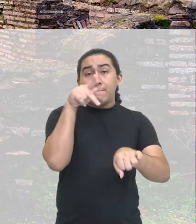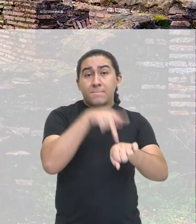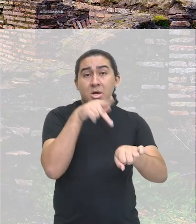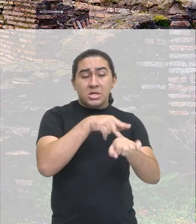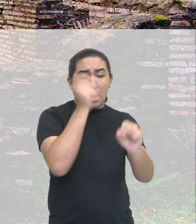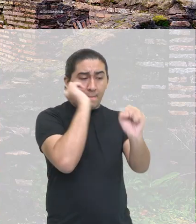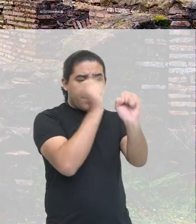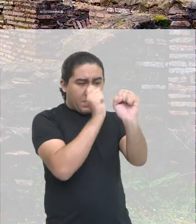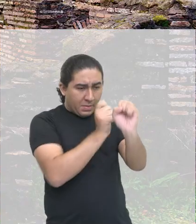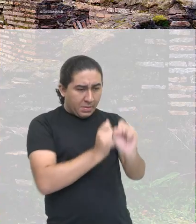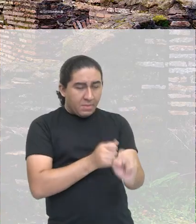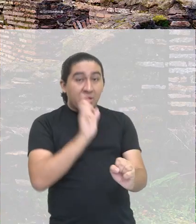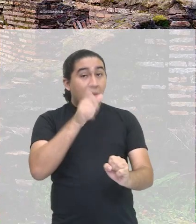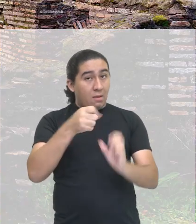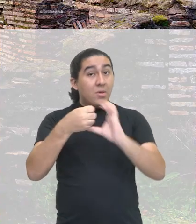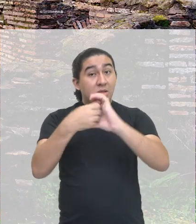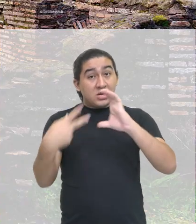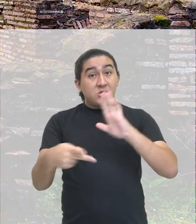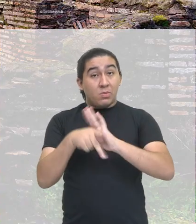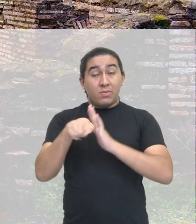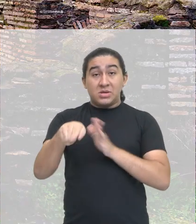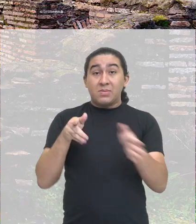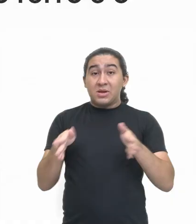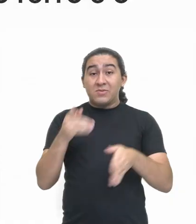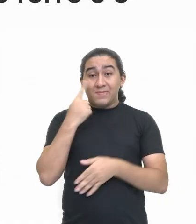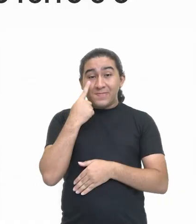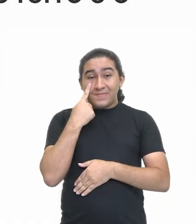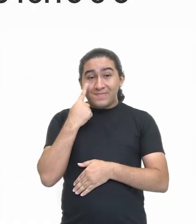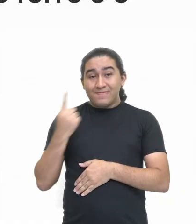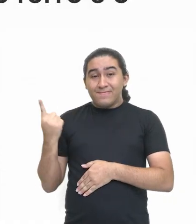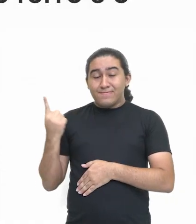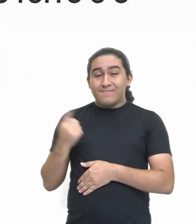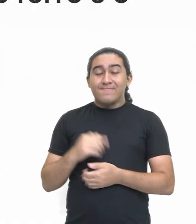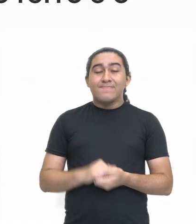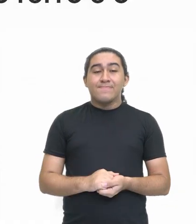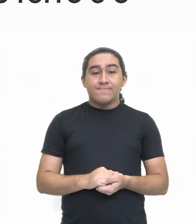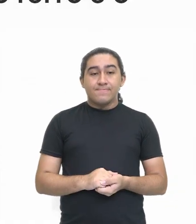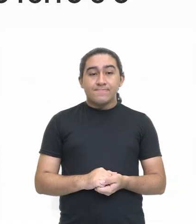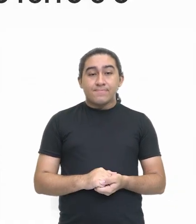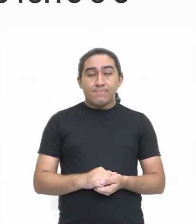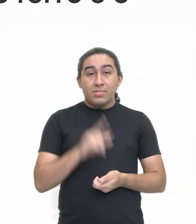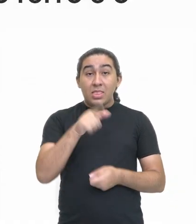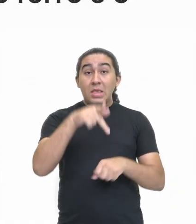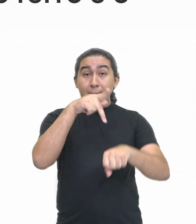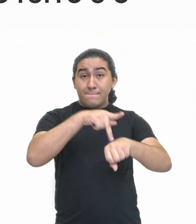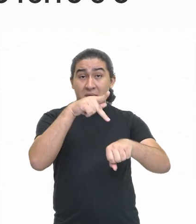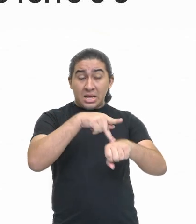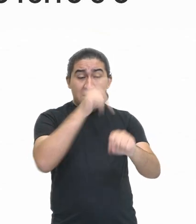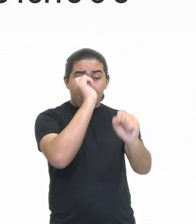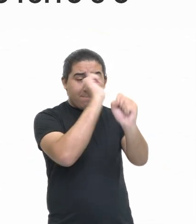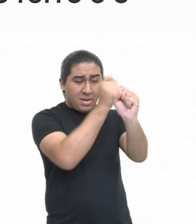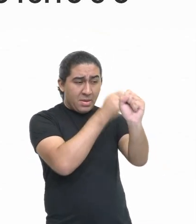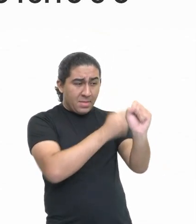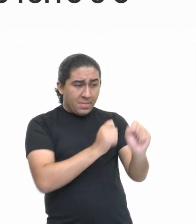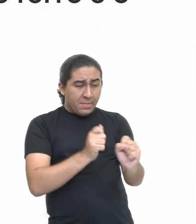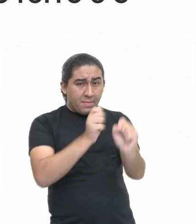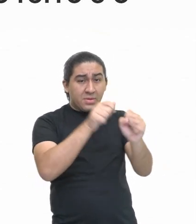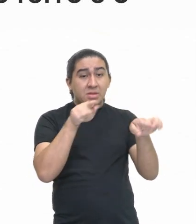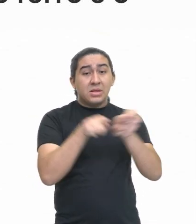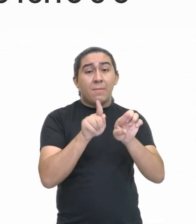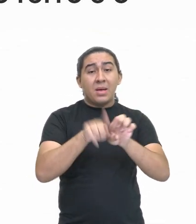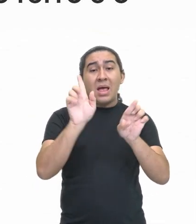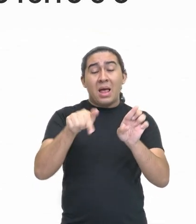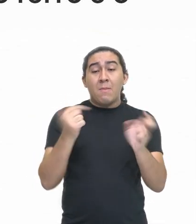dessas características da economia romana. Vamos verificar? A mineração também foi uma parte